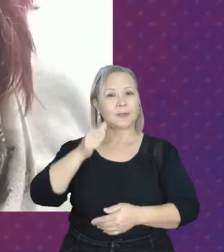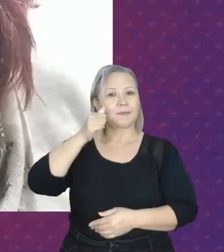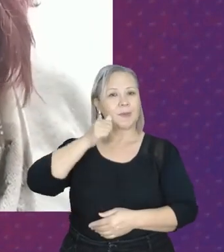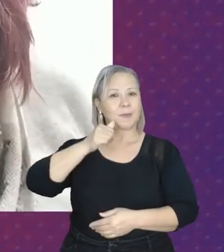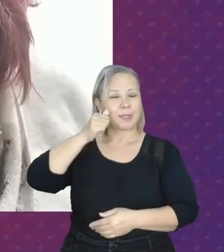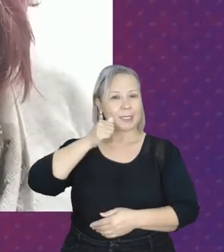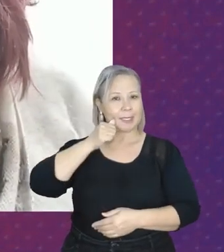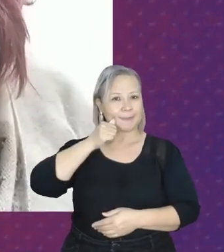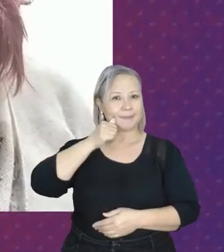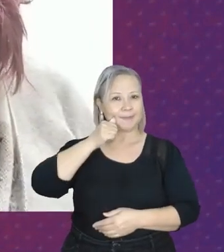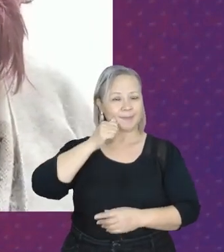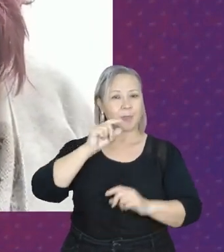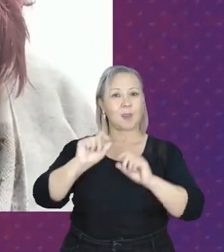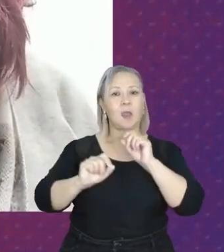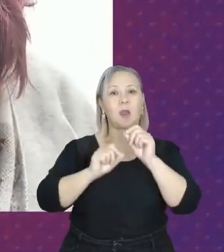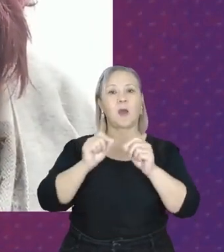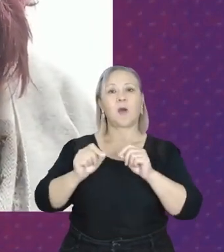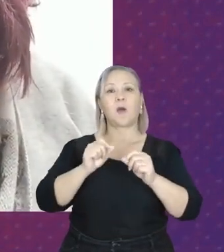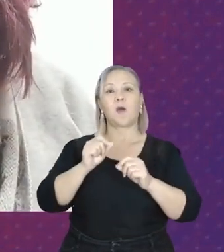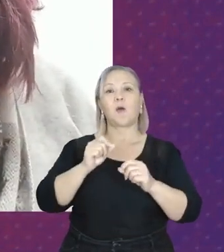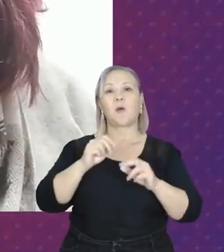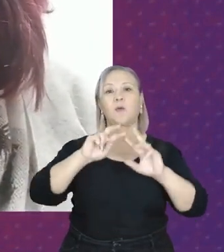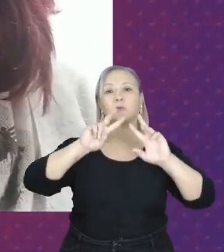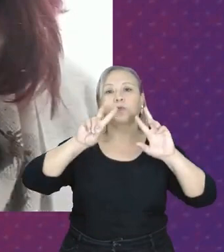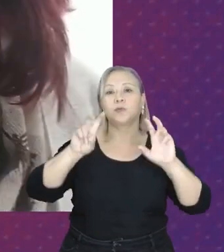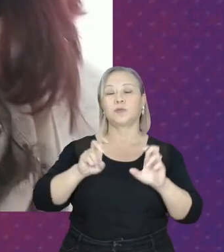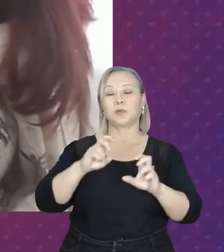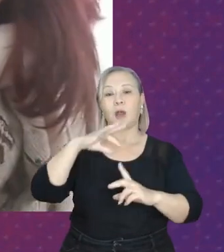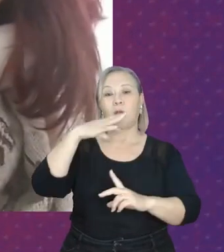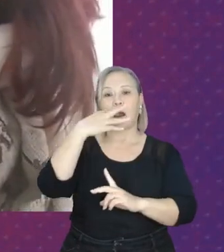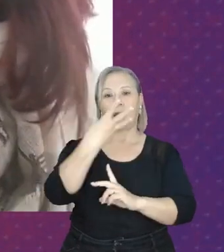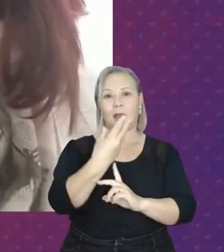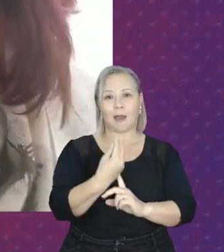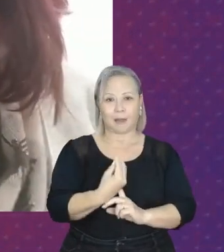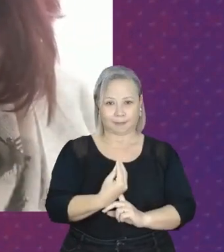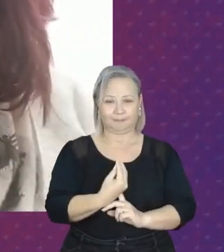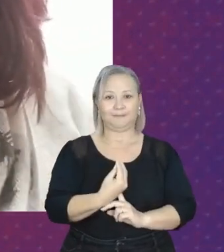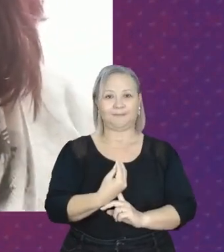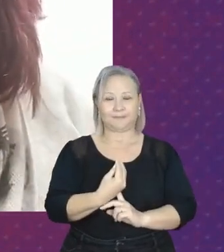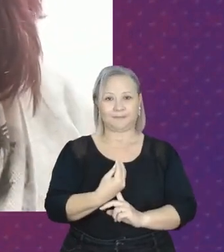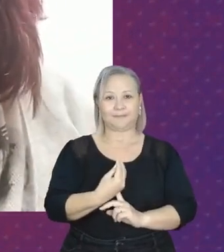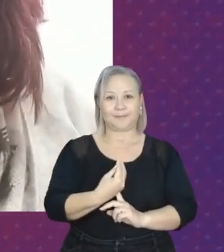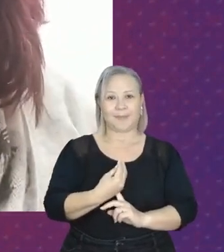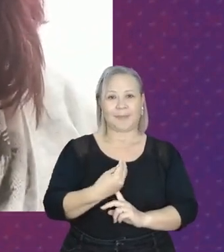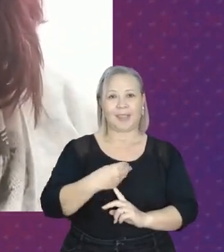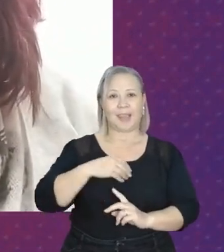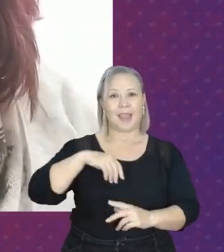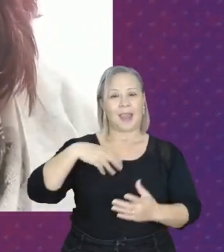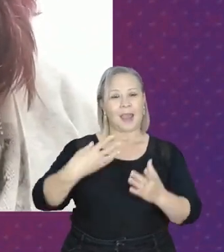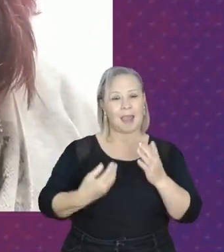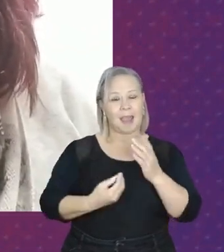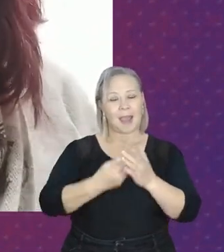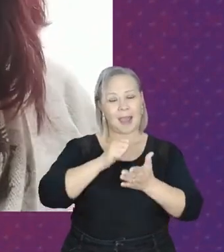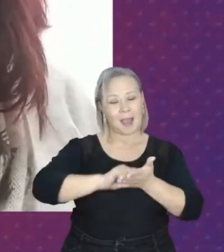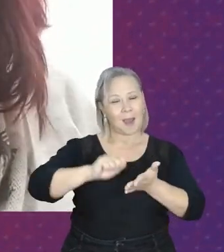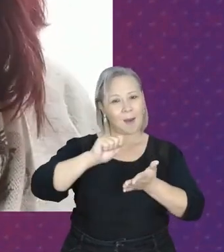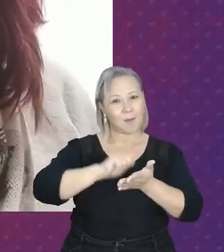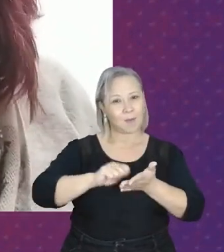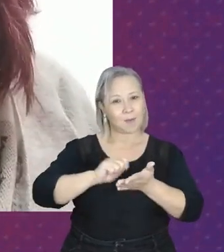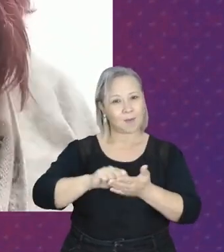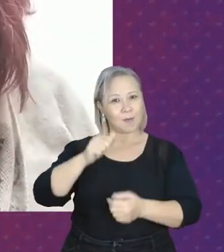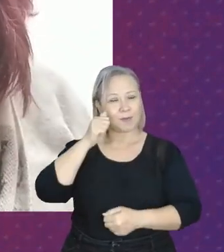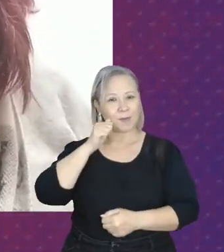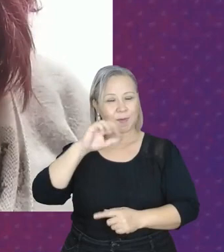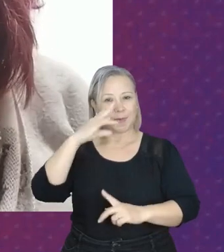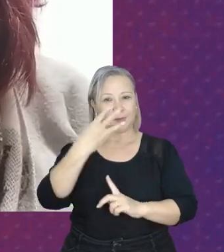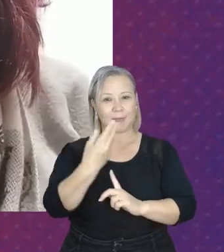no que se refere aí à arte, autoras femininas da arte,